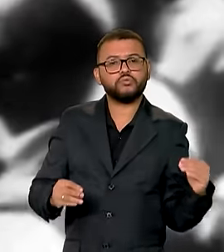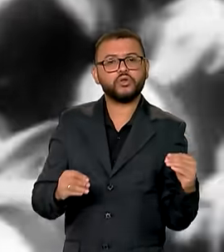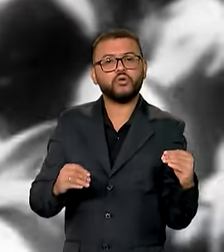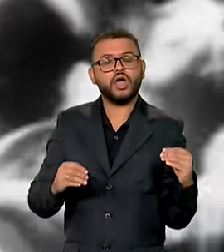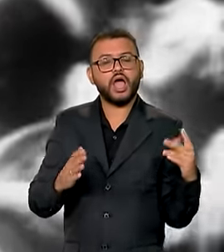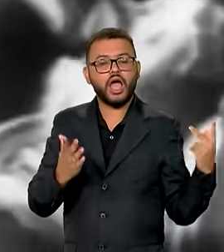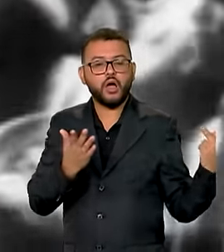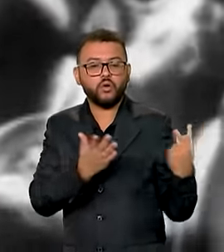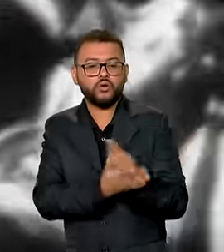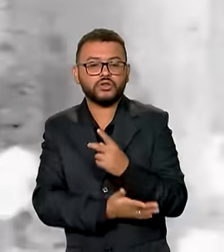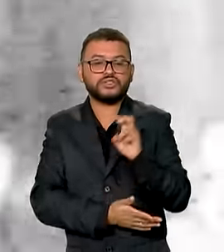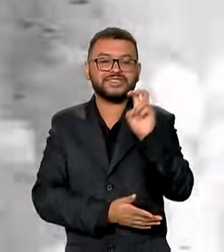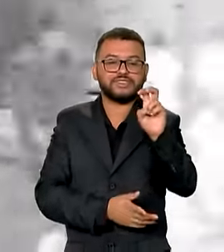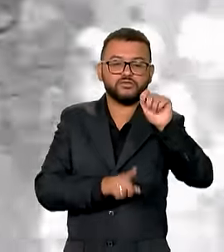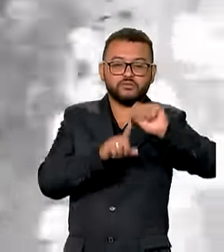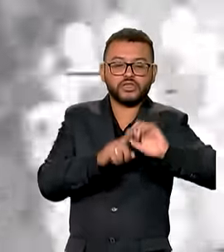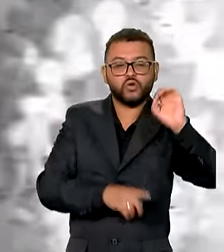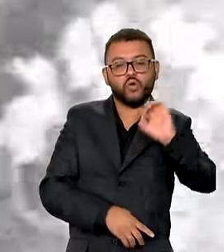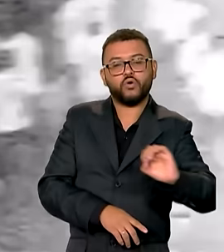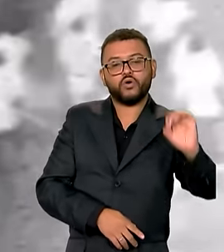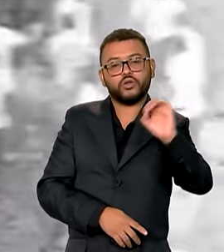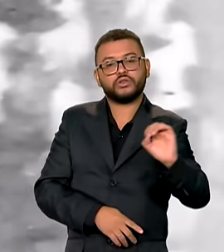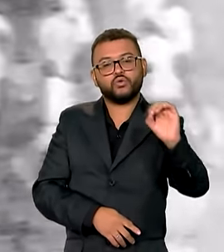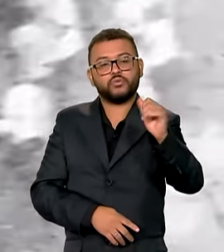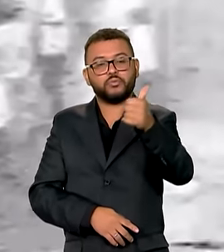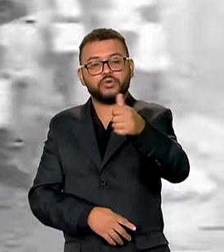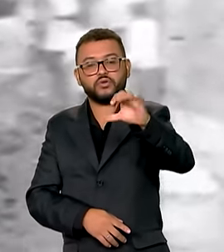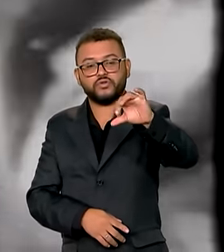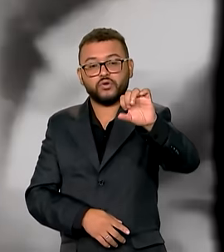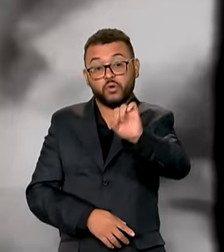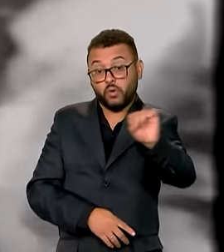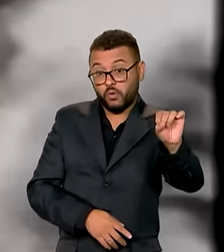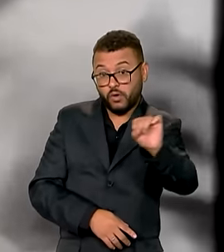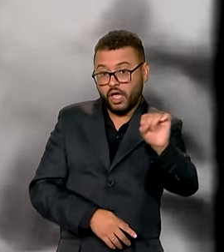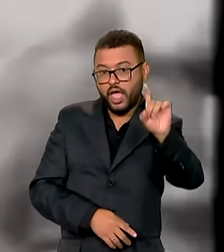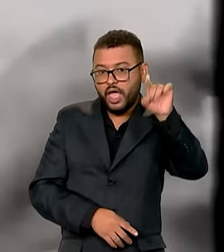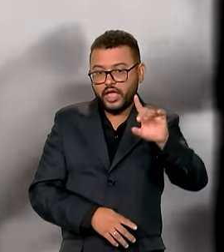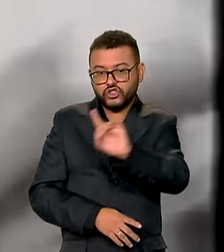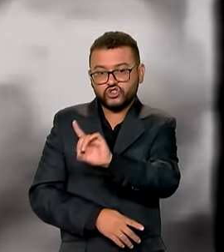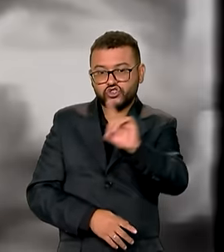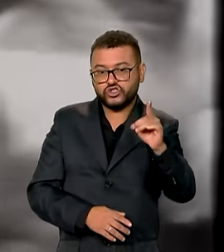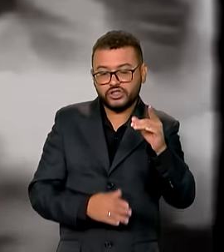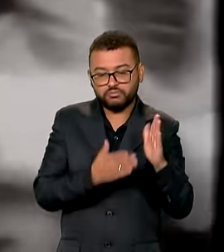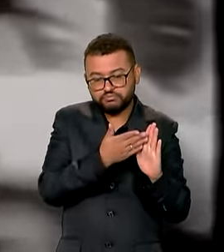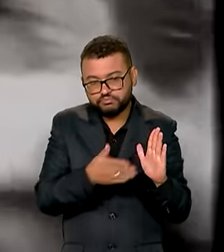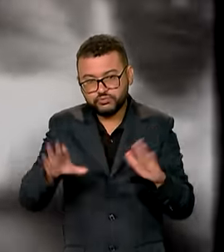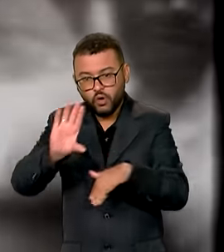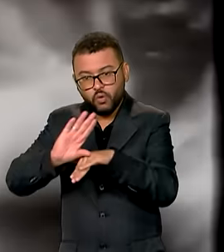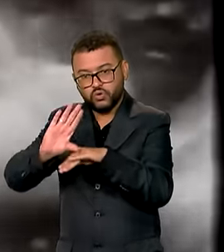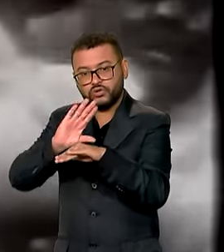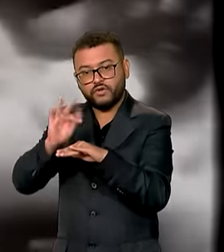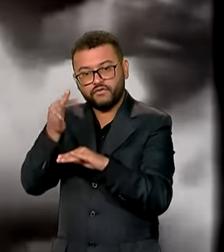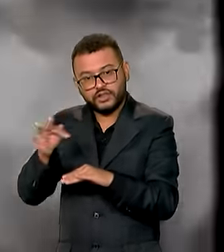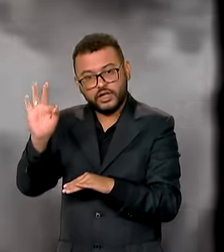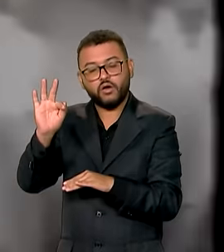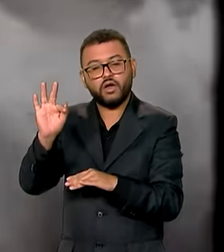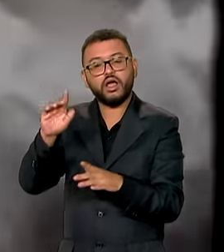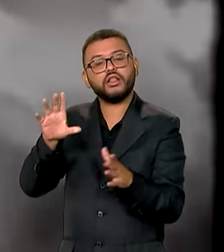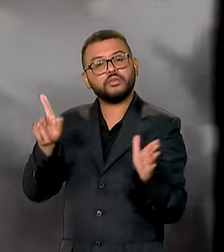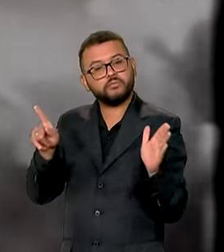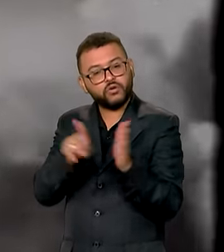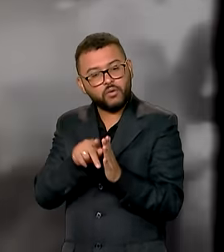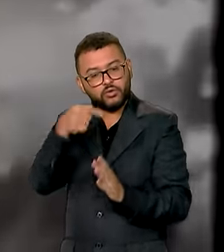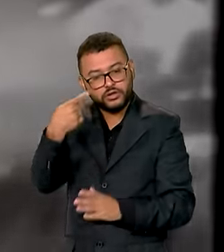ocorridos até 5 de outubro de 1988, data de promulgação da Constituição Federal. E em